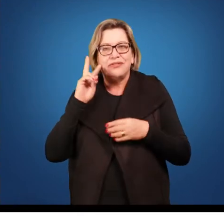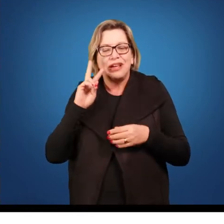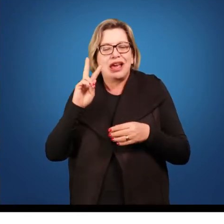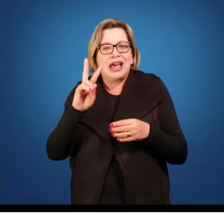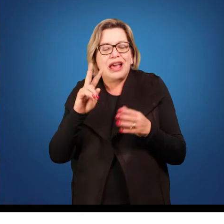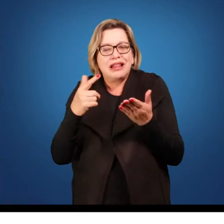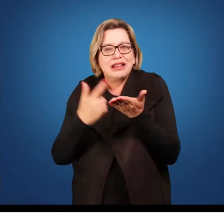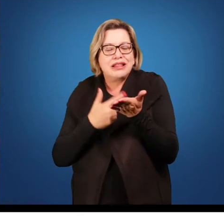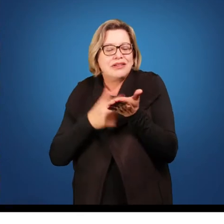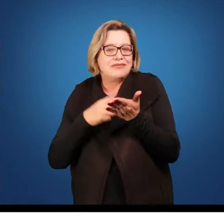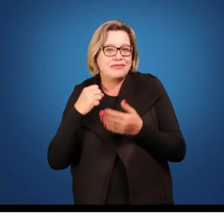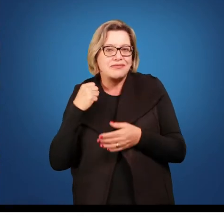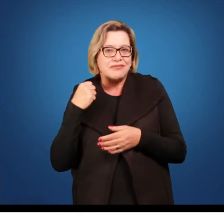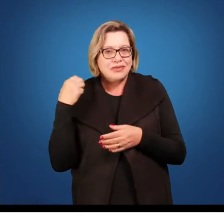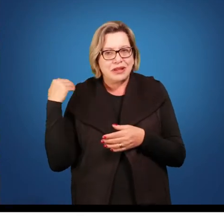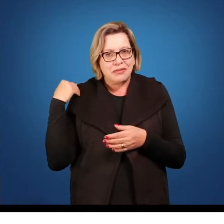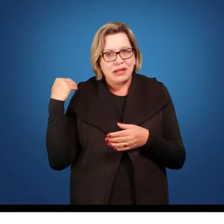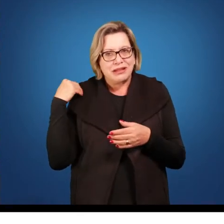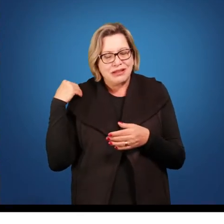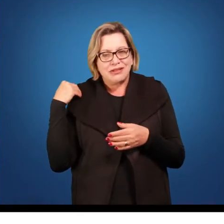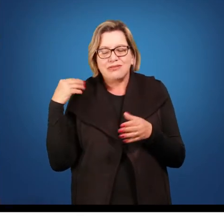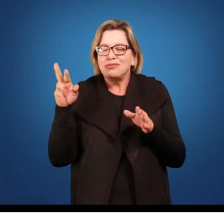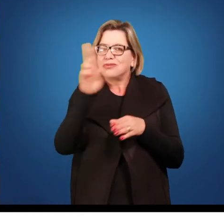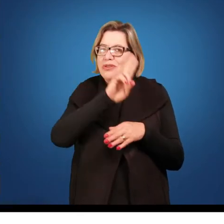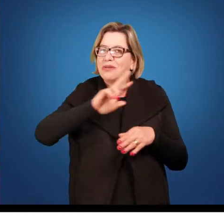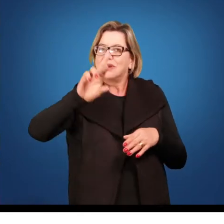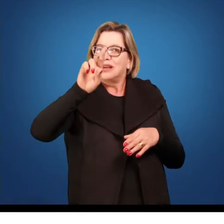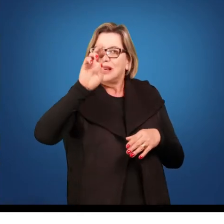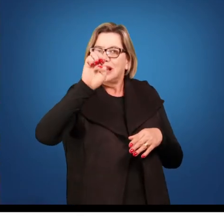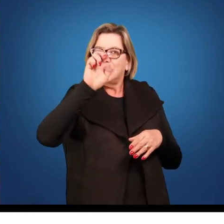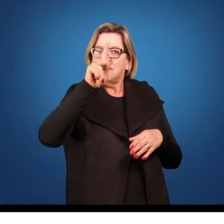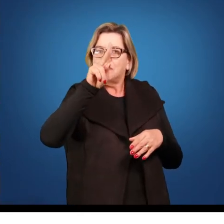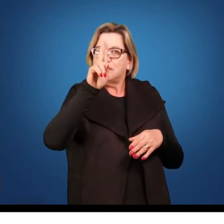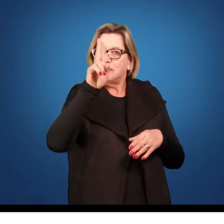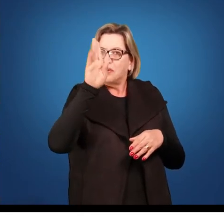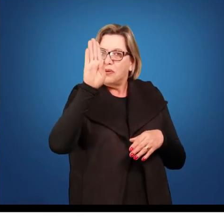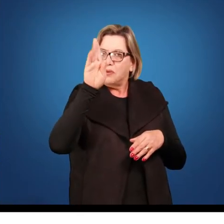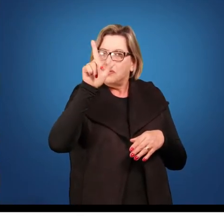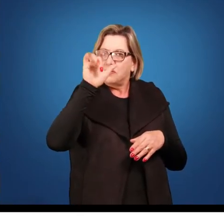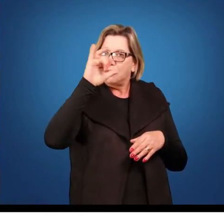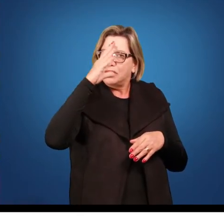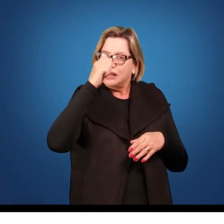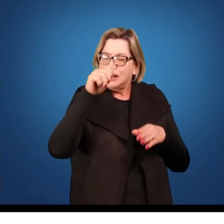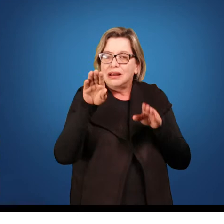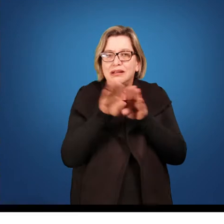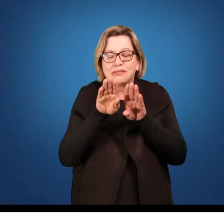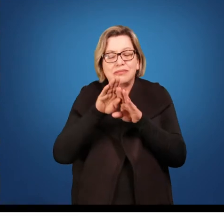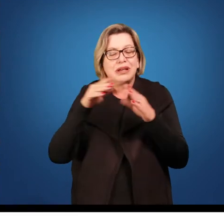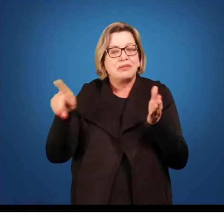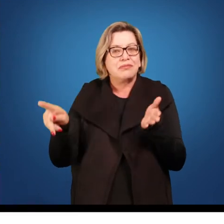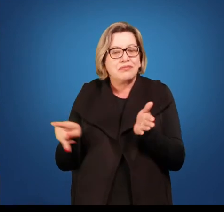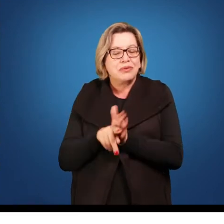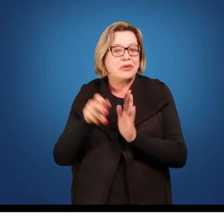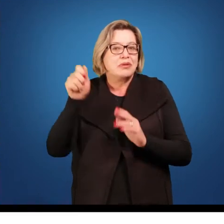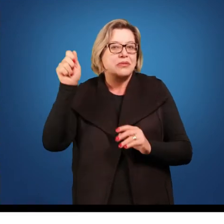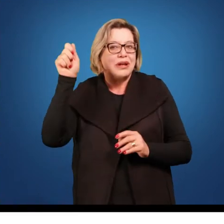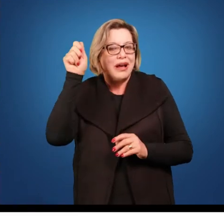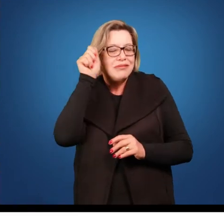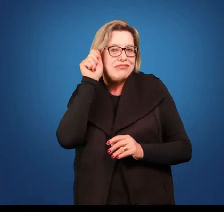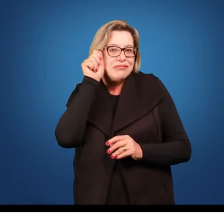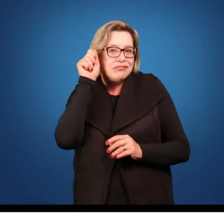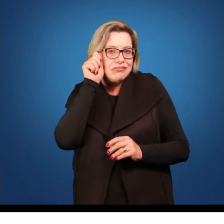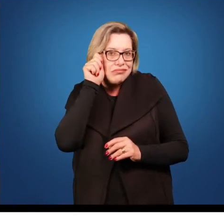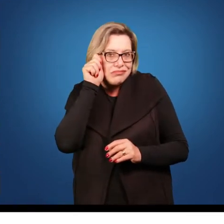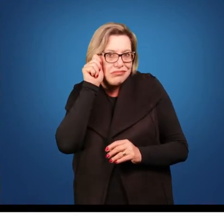Platão e a política de Aristóteles. Porque foi nesse momento que se começa a estudar a política não da